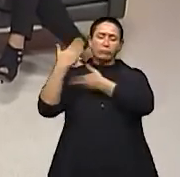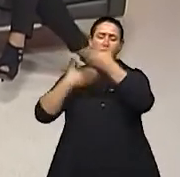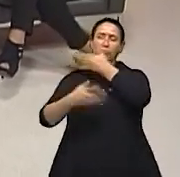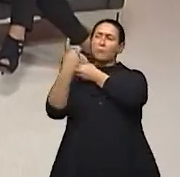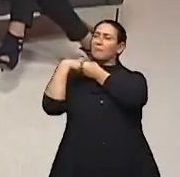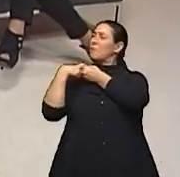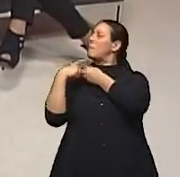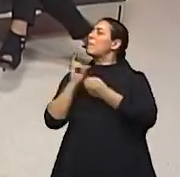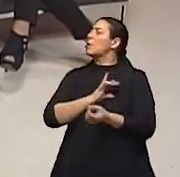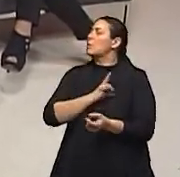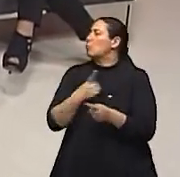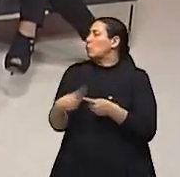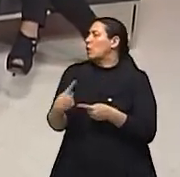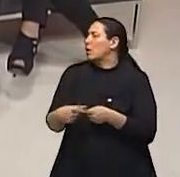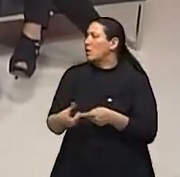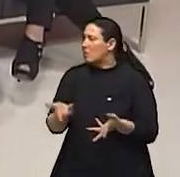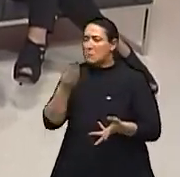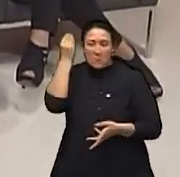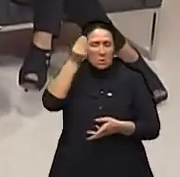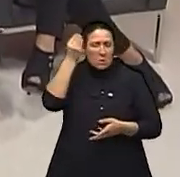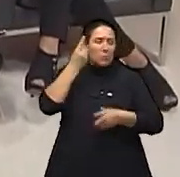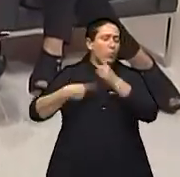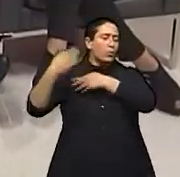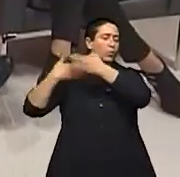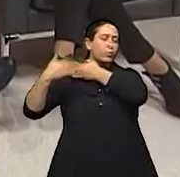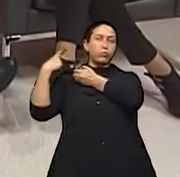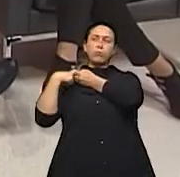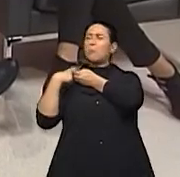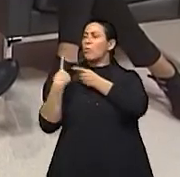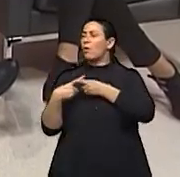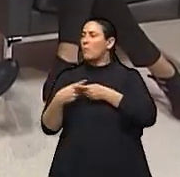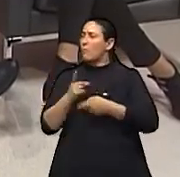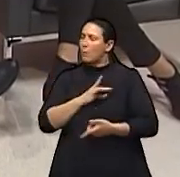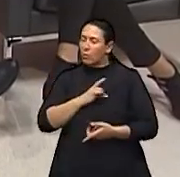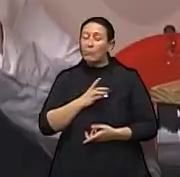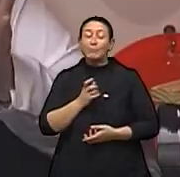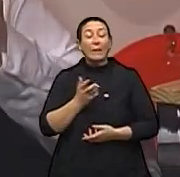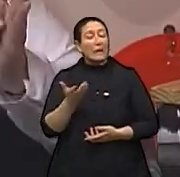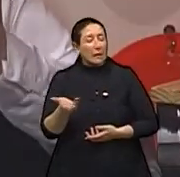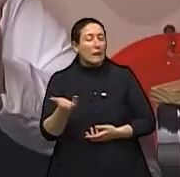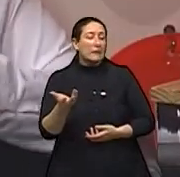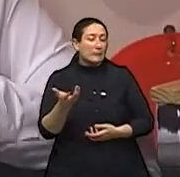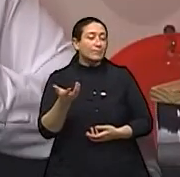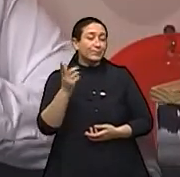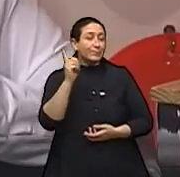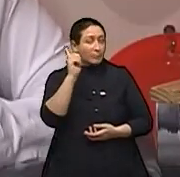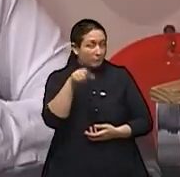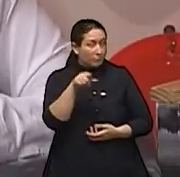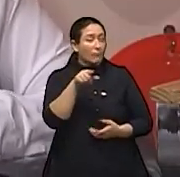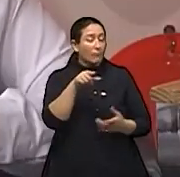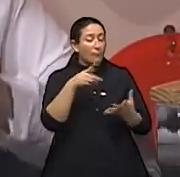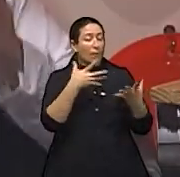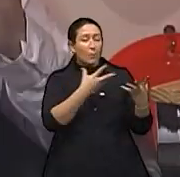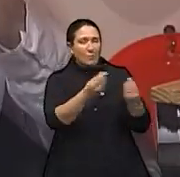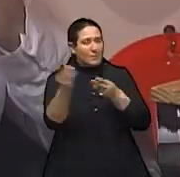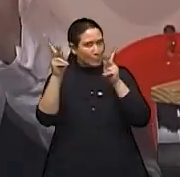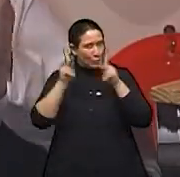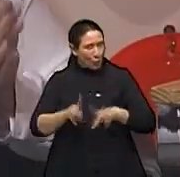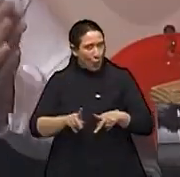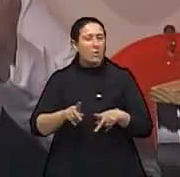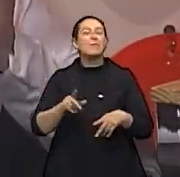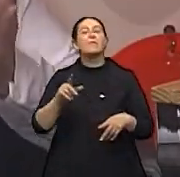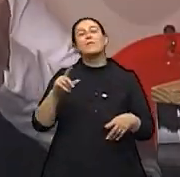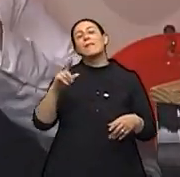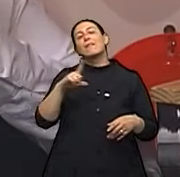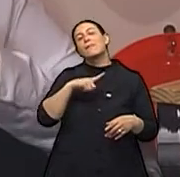existem, nós não somos uma escola direcionada para regressão. Nós somos uma